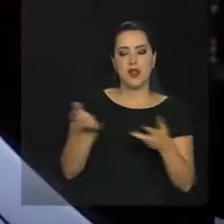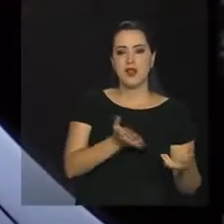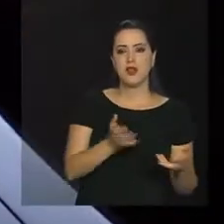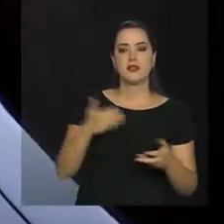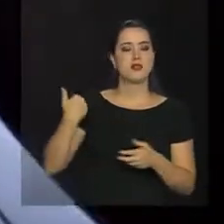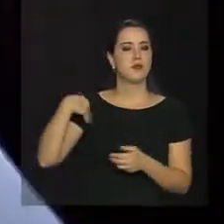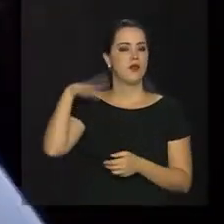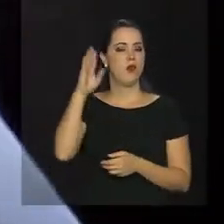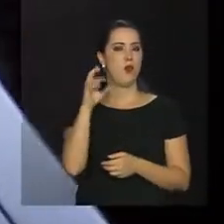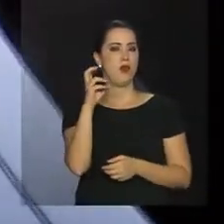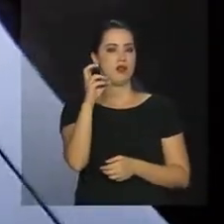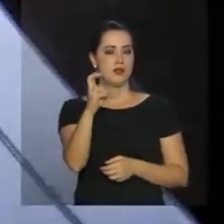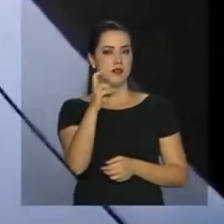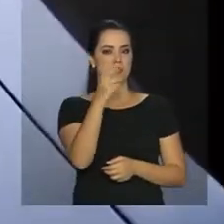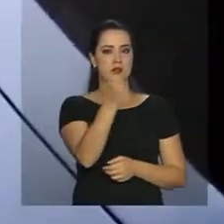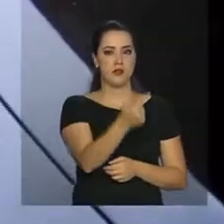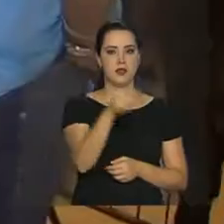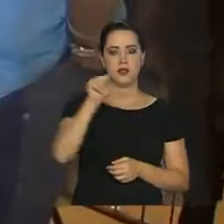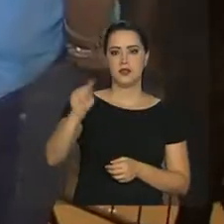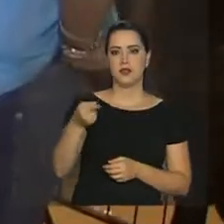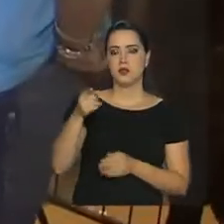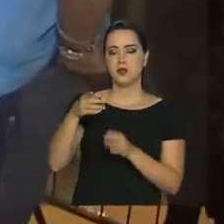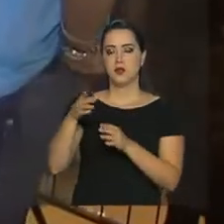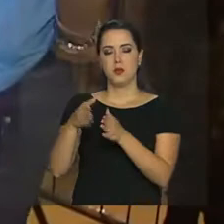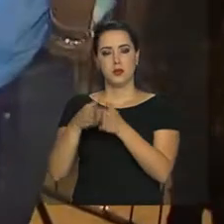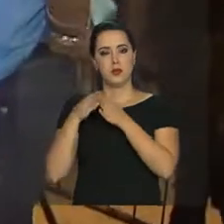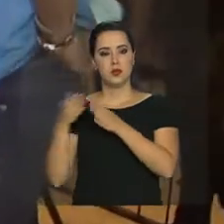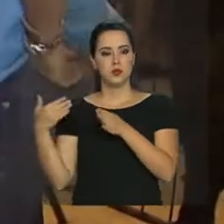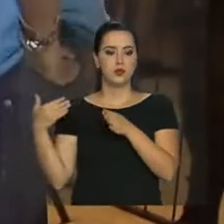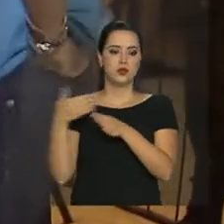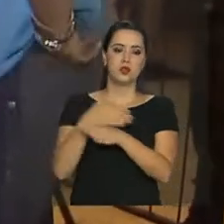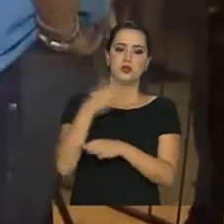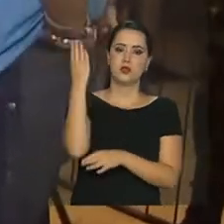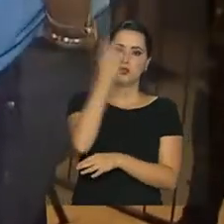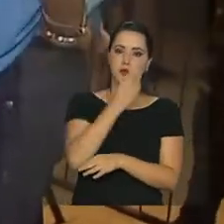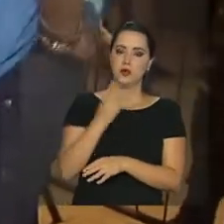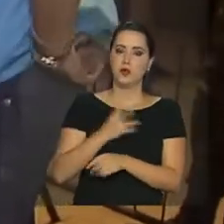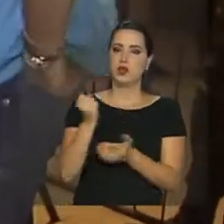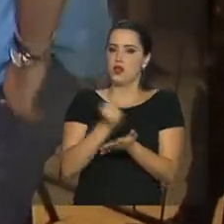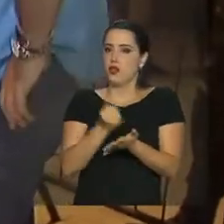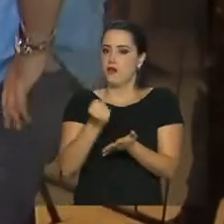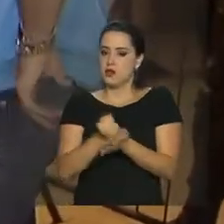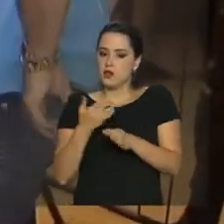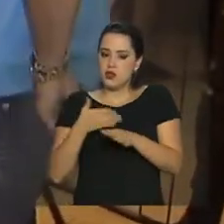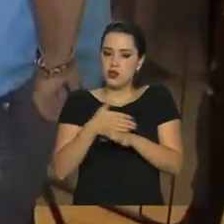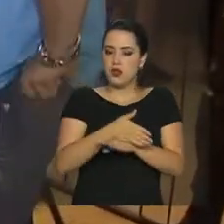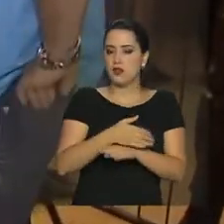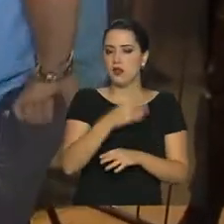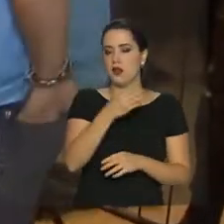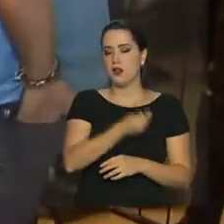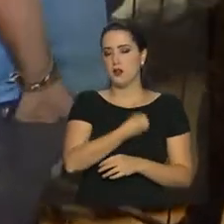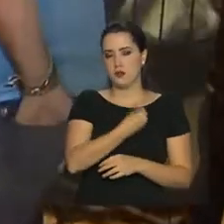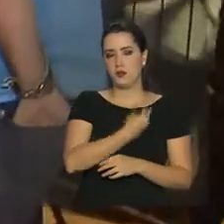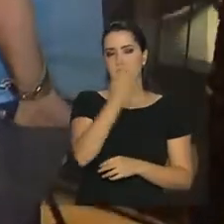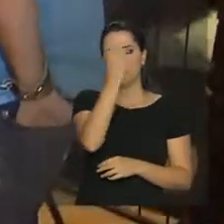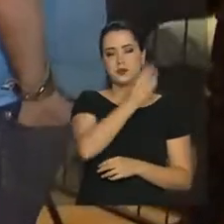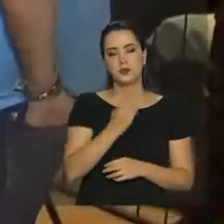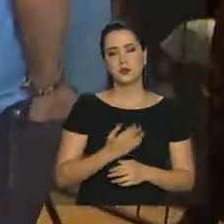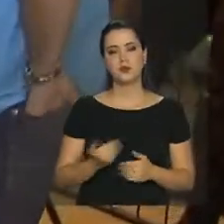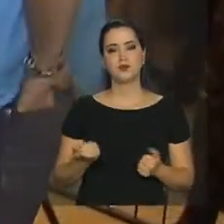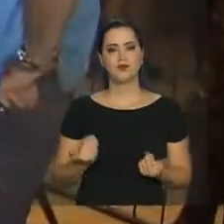quase 57 mil pedidos de refúgio e de visto de residência temporária de